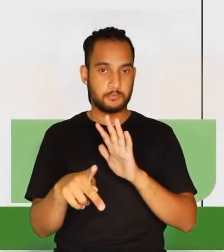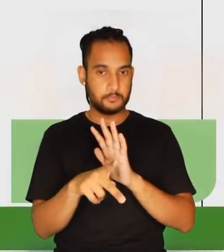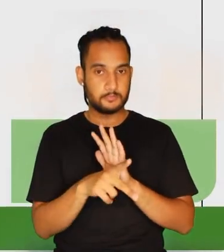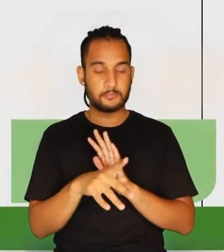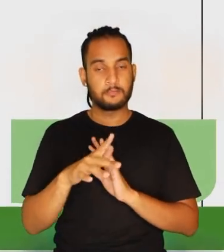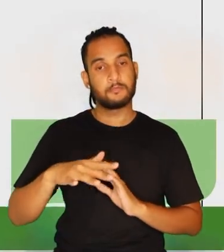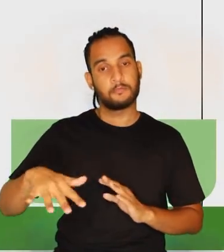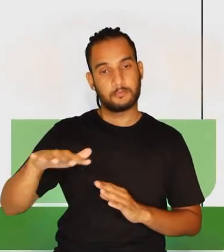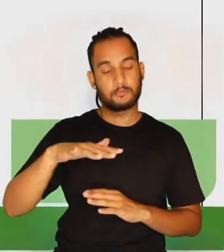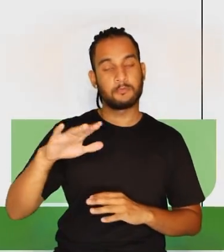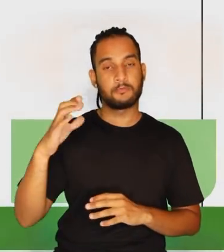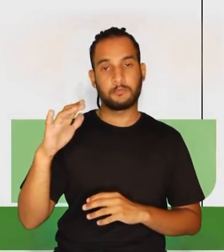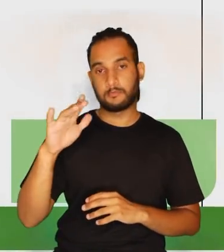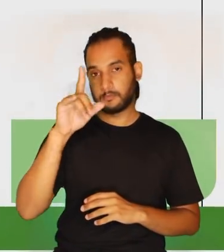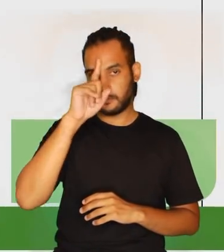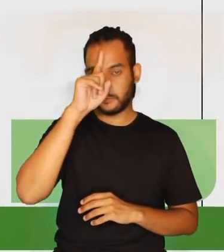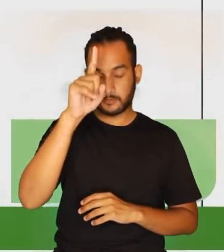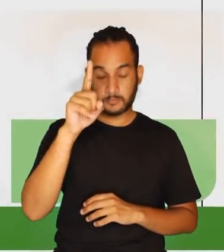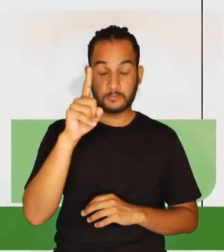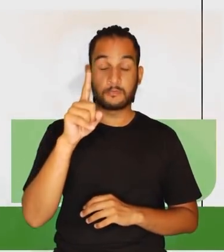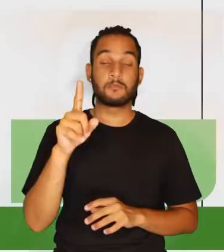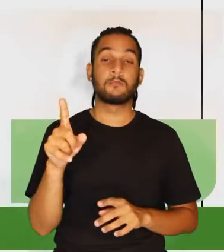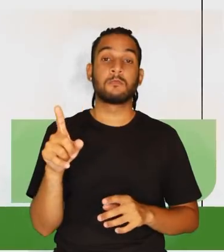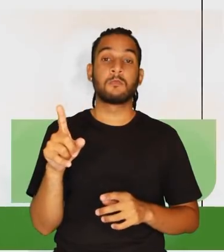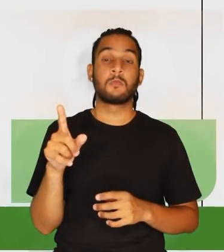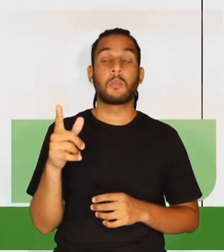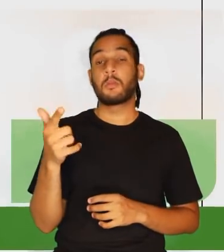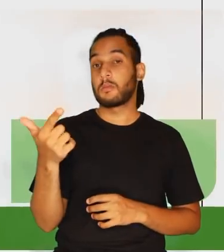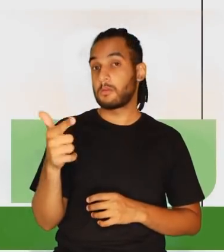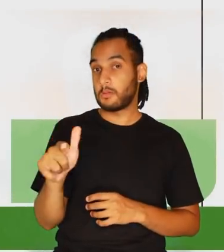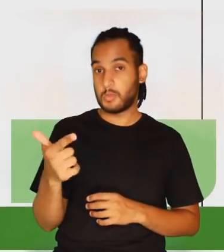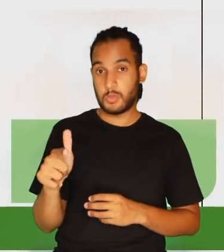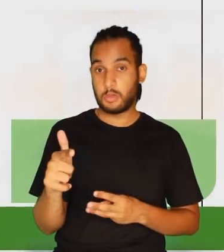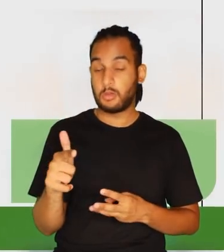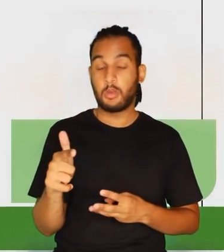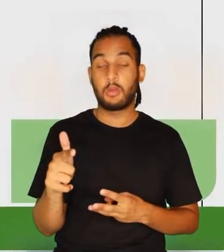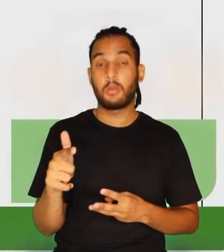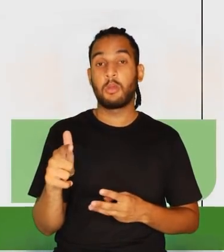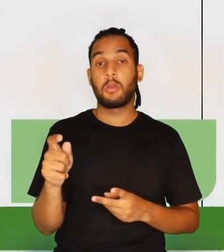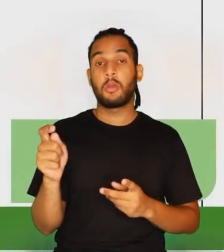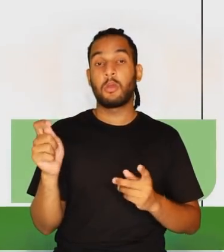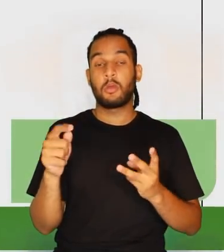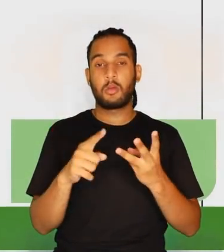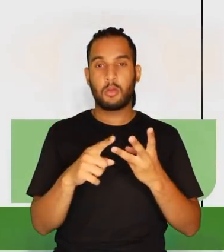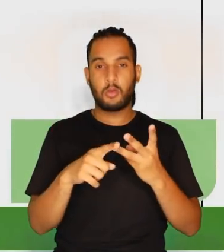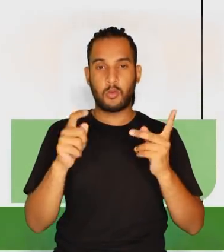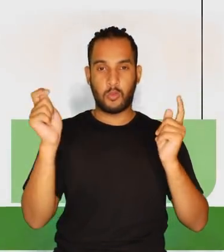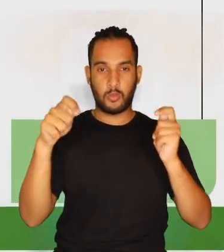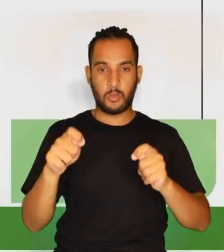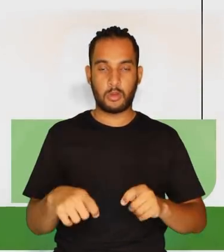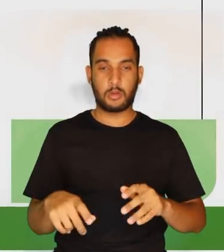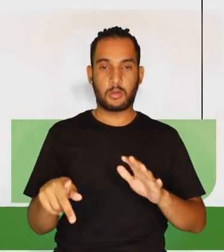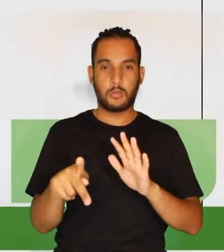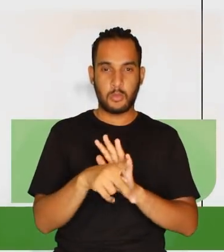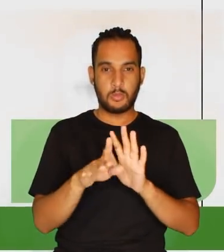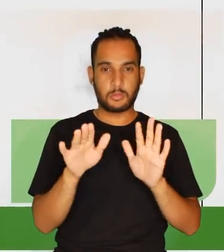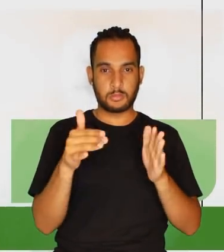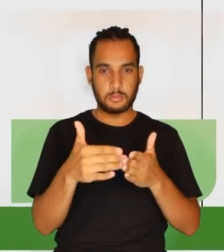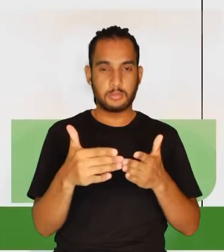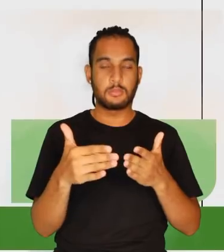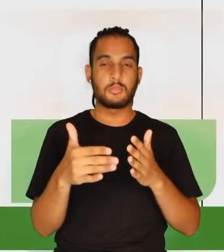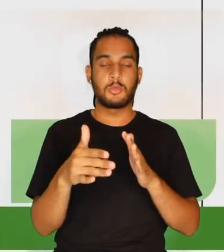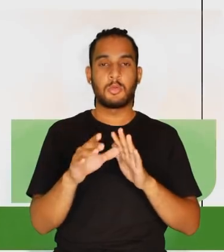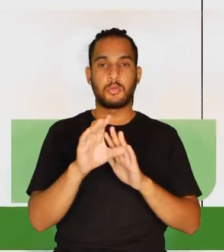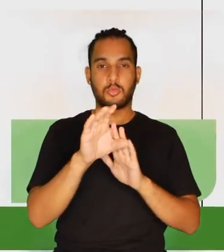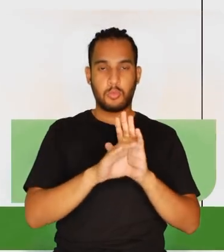competências específicas da área de Ciências da Natureza. A gente não vai ter, então, competências específicas